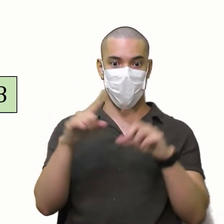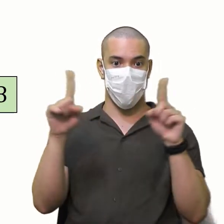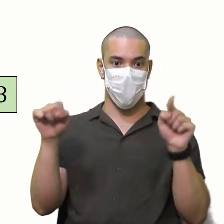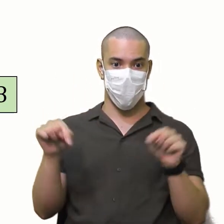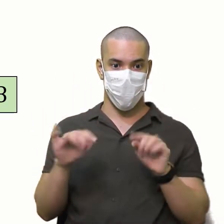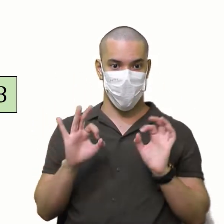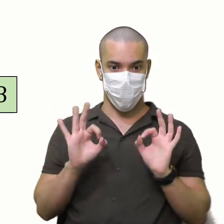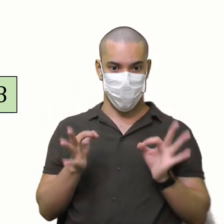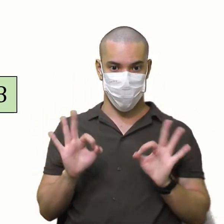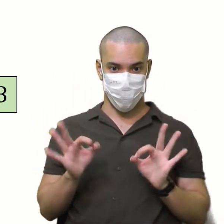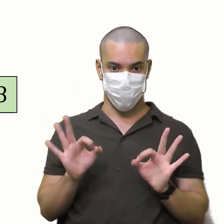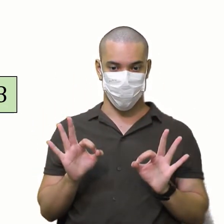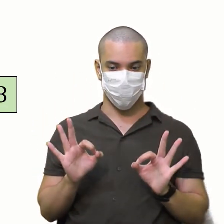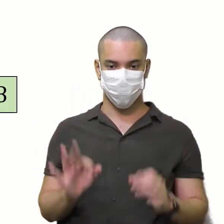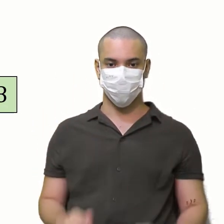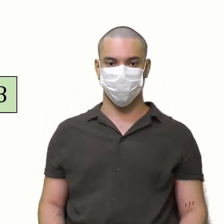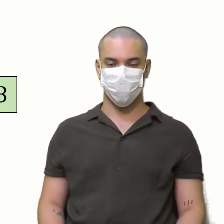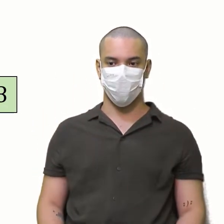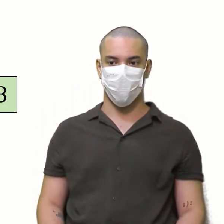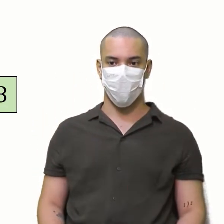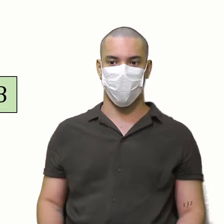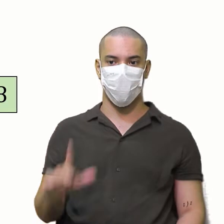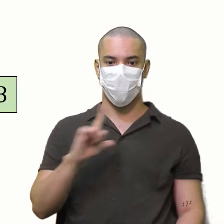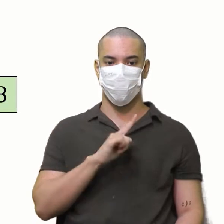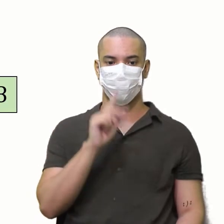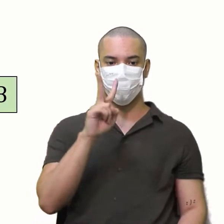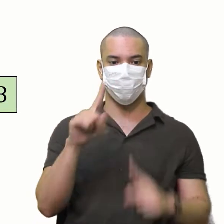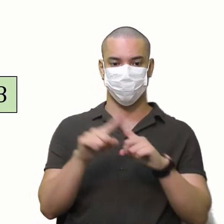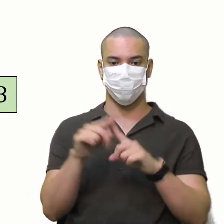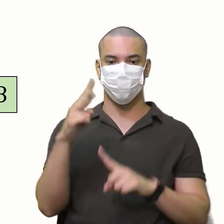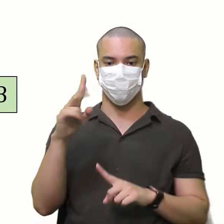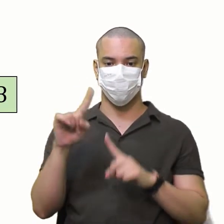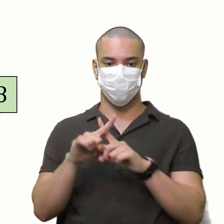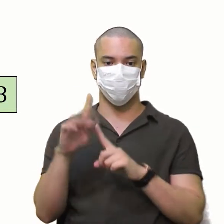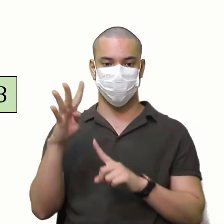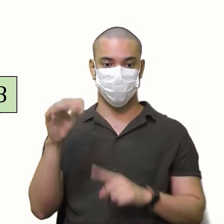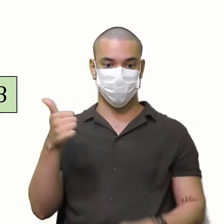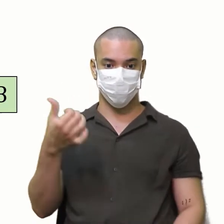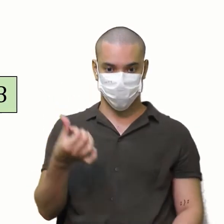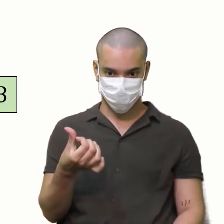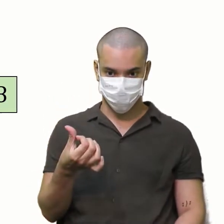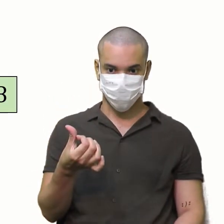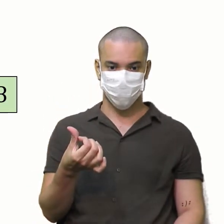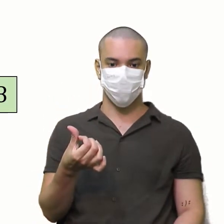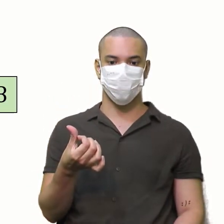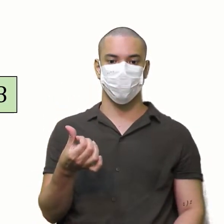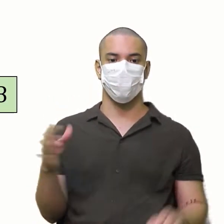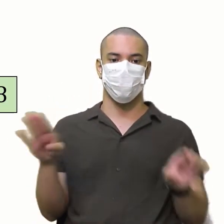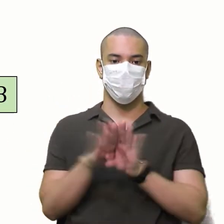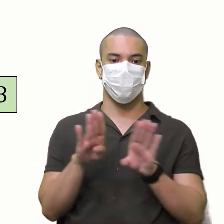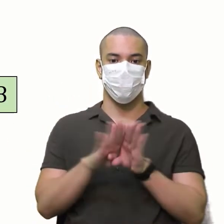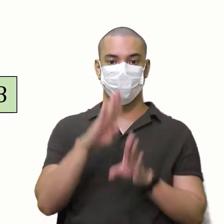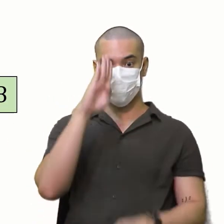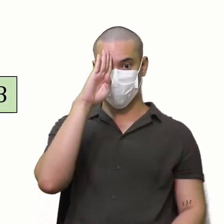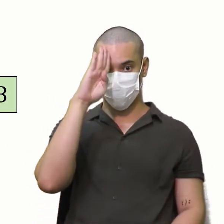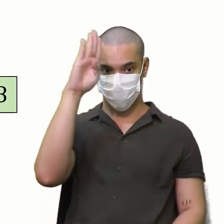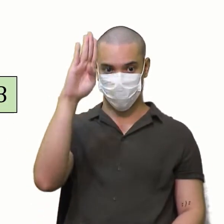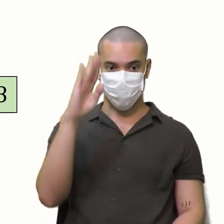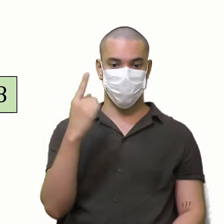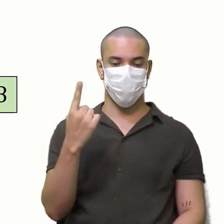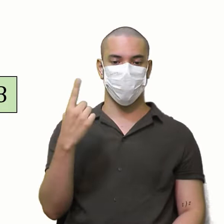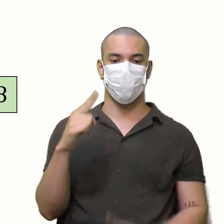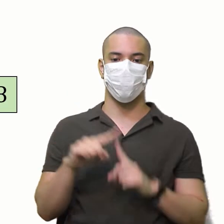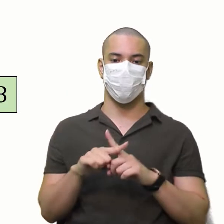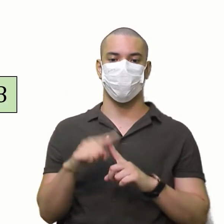Certo? Certinho Olha lá Nós temos lá 2 vezes 2 vezes 4 16 Tá lá Diagonal principal 1